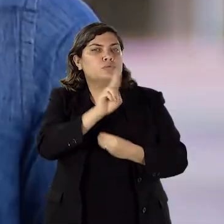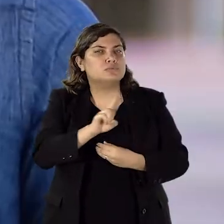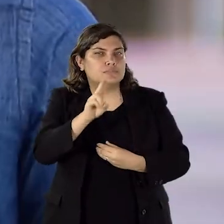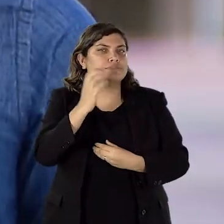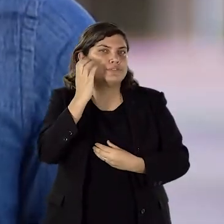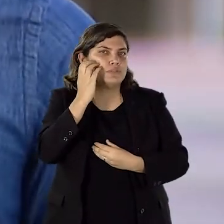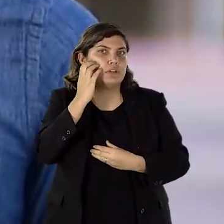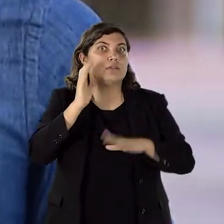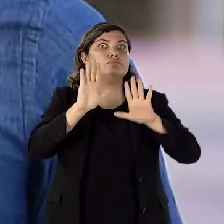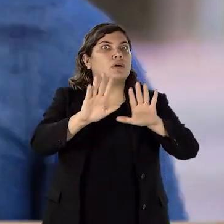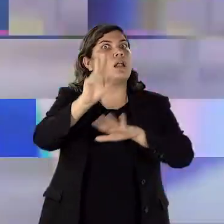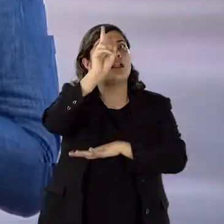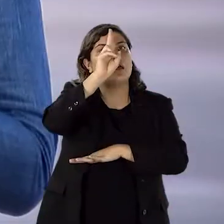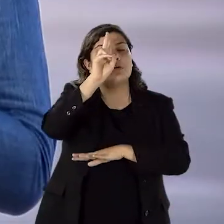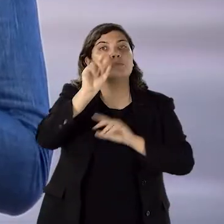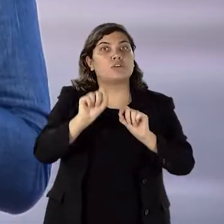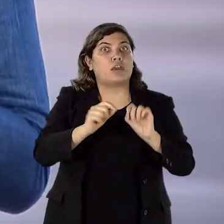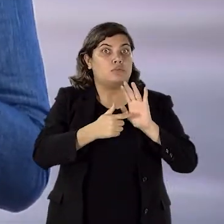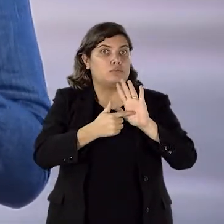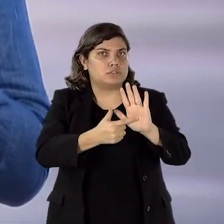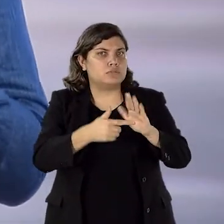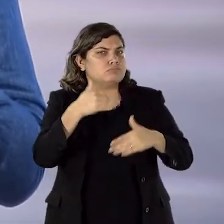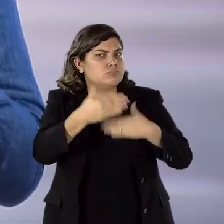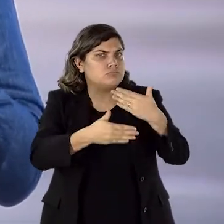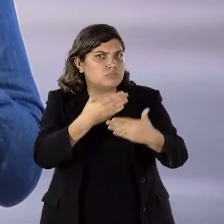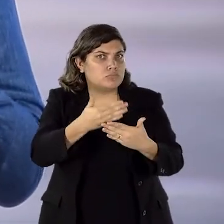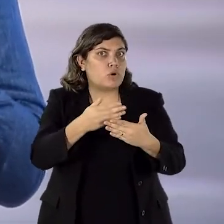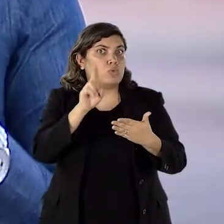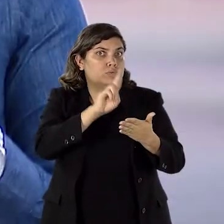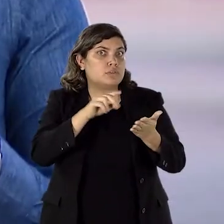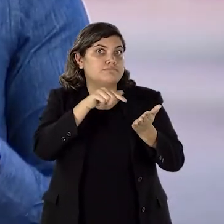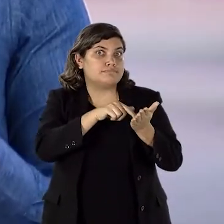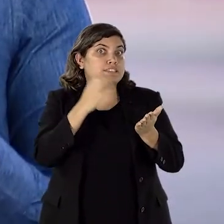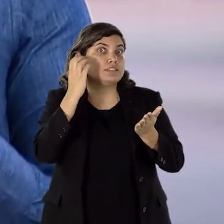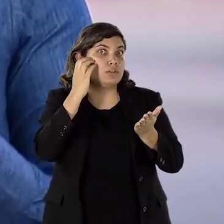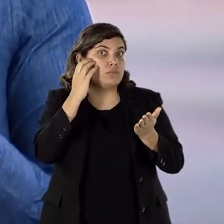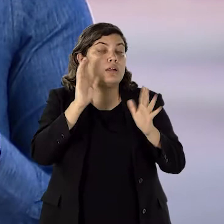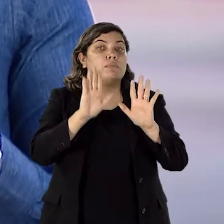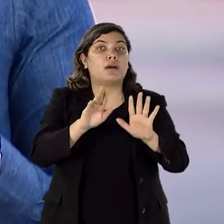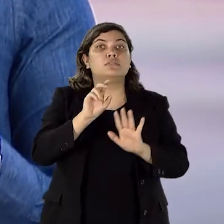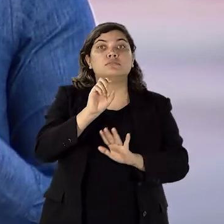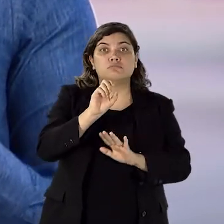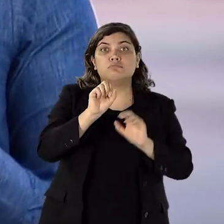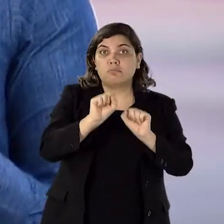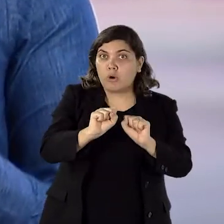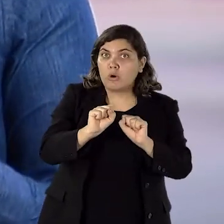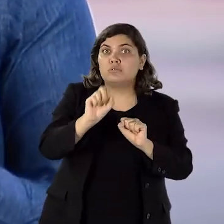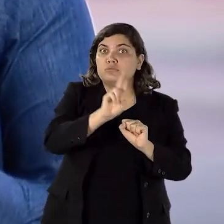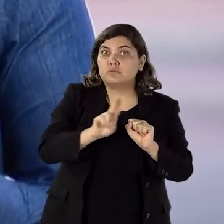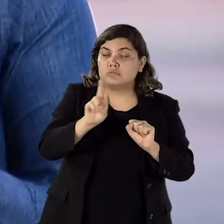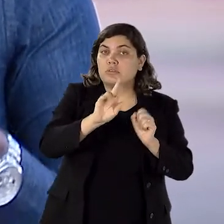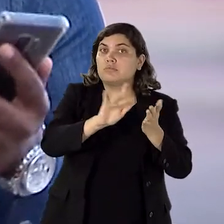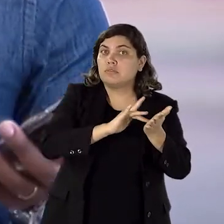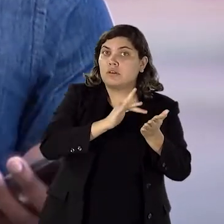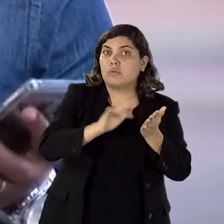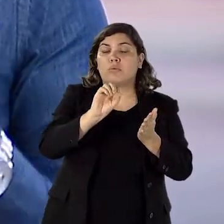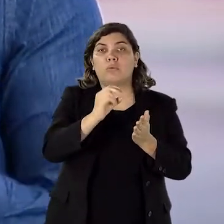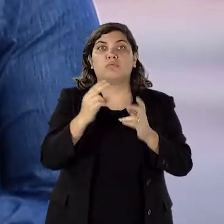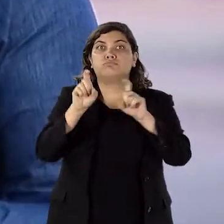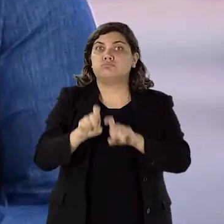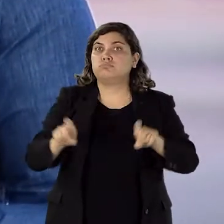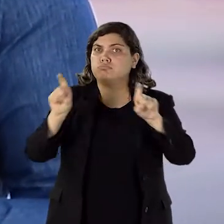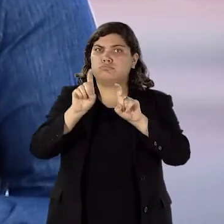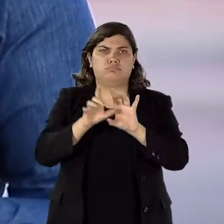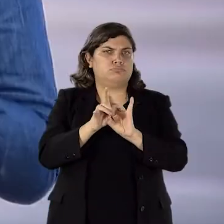isso utilizando o celular. Só lembrando que eu estou mostrando o passo a passo aqui no smartphone, mas você também pode fazer isso por um tablet